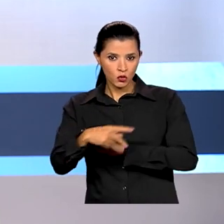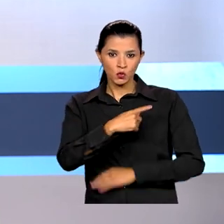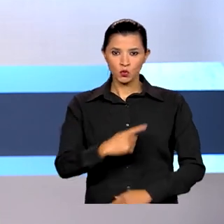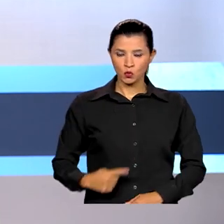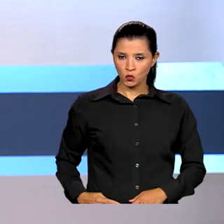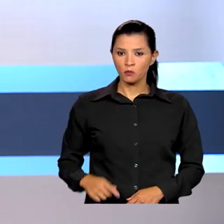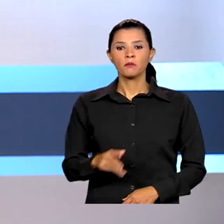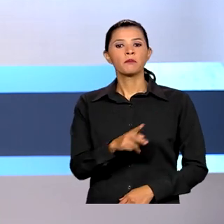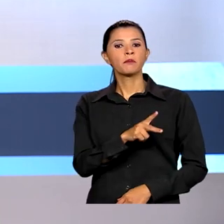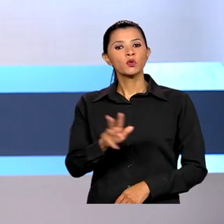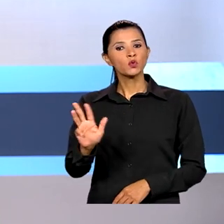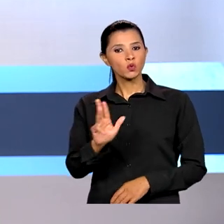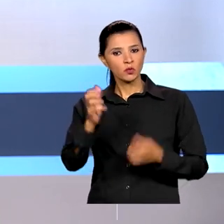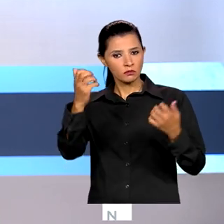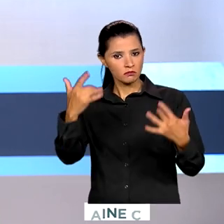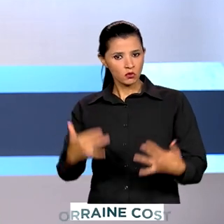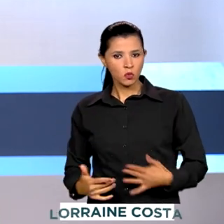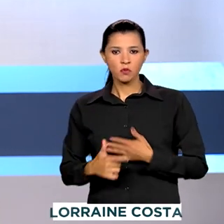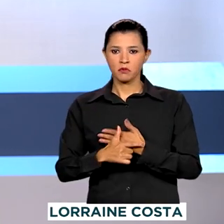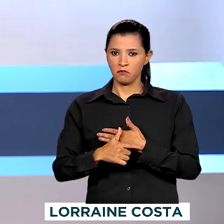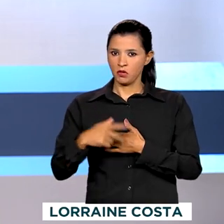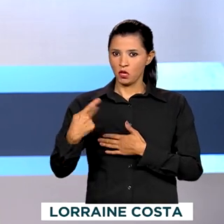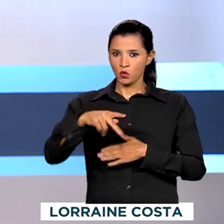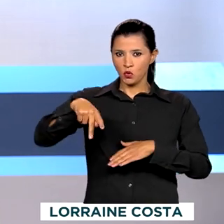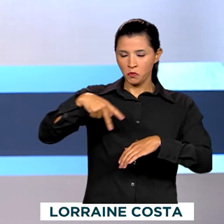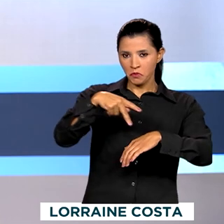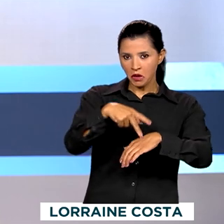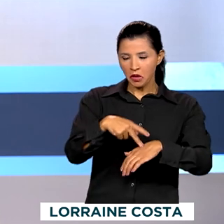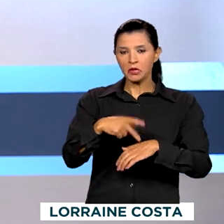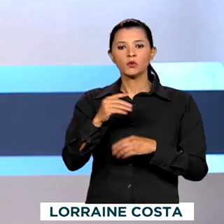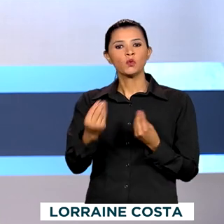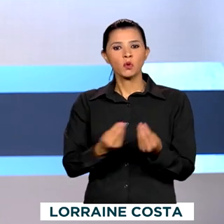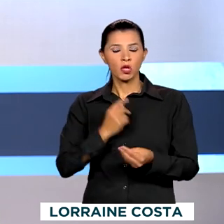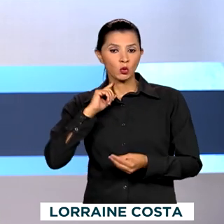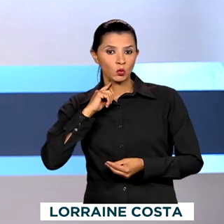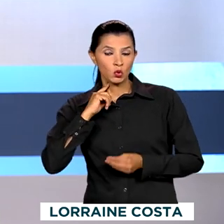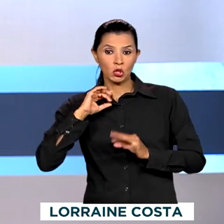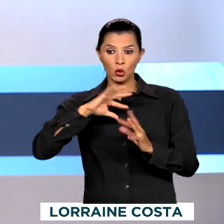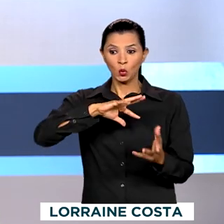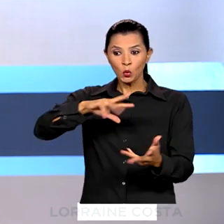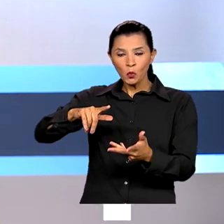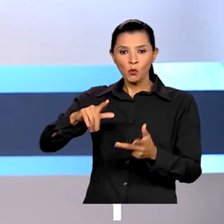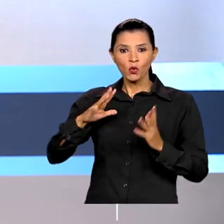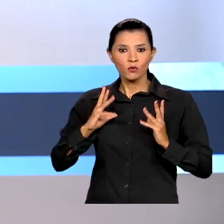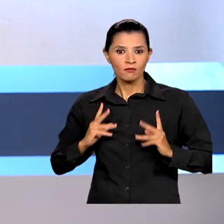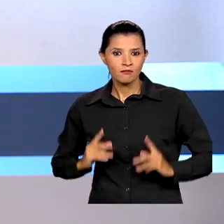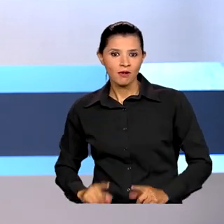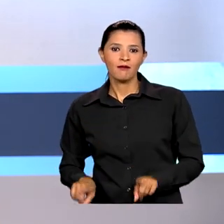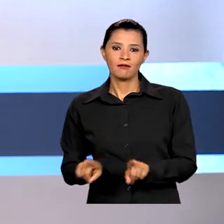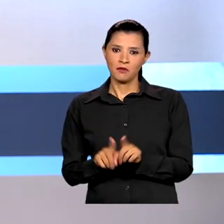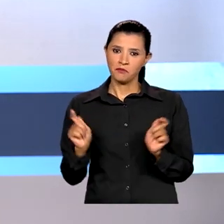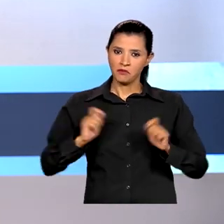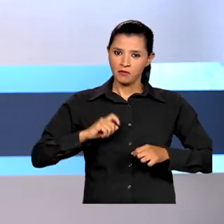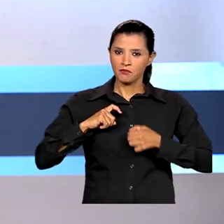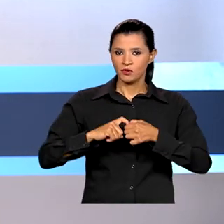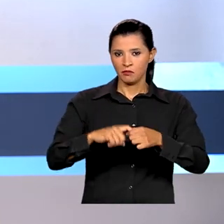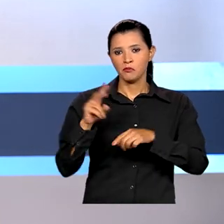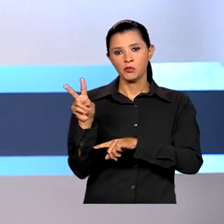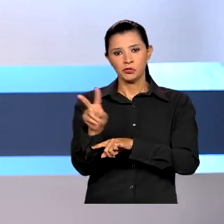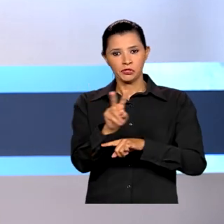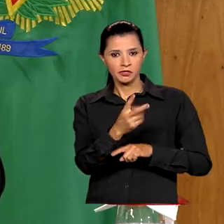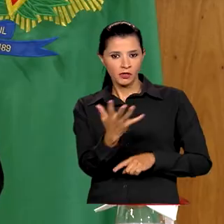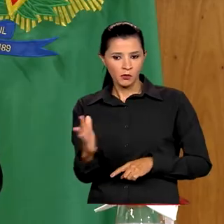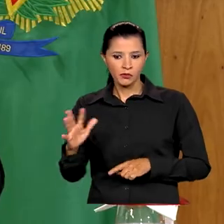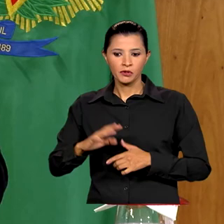presidente Lula falou sobre o papel do país na despoluição do mundo e na possibilidade de formar parcerias de proteção ao meio